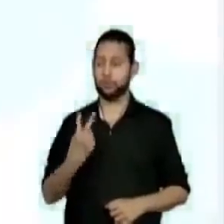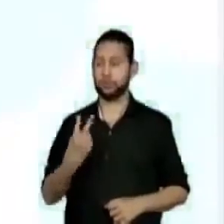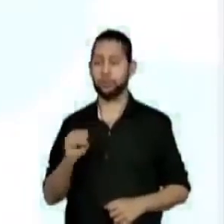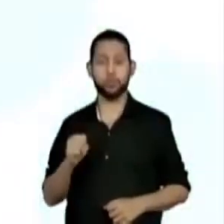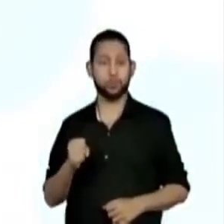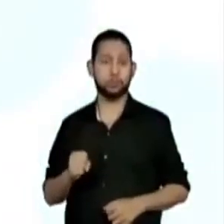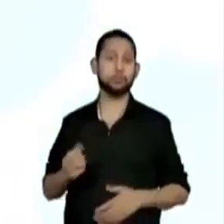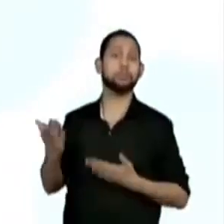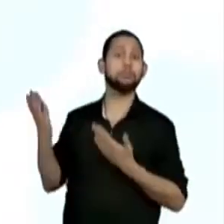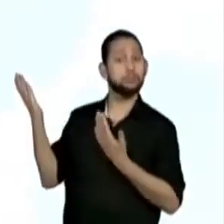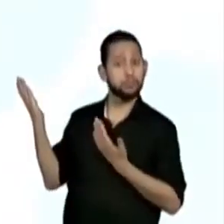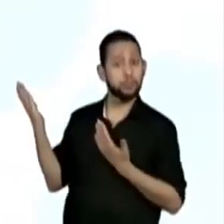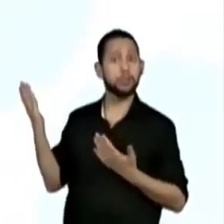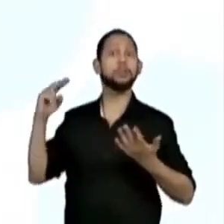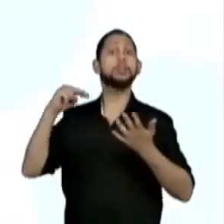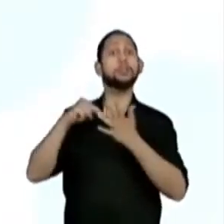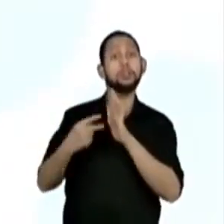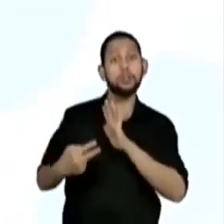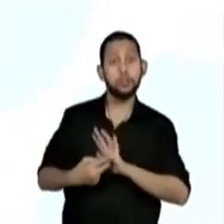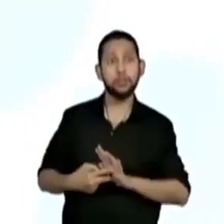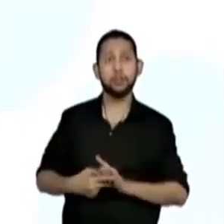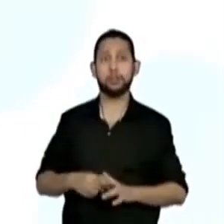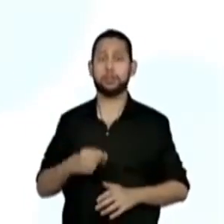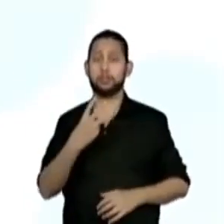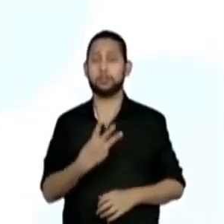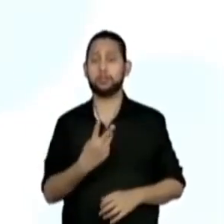128,